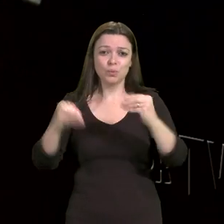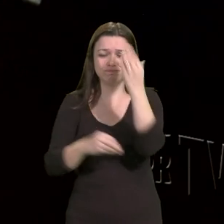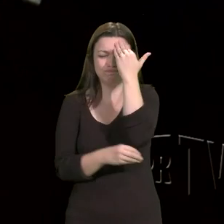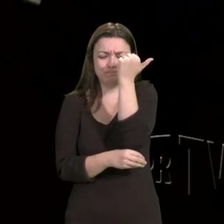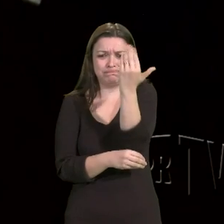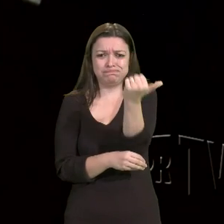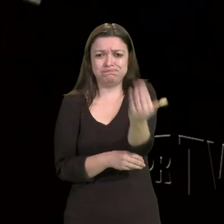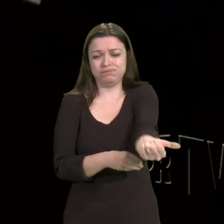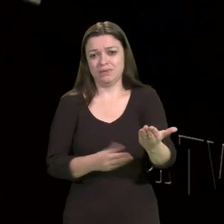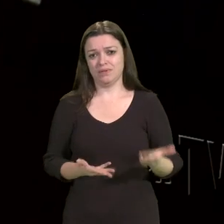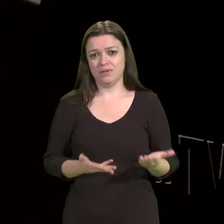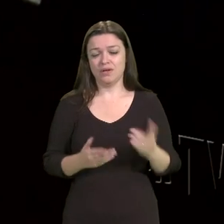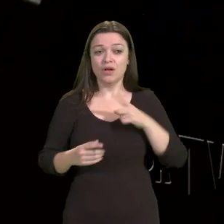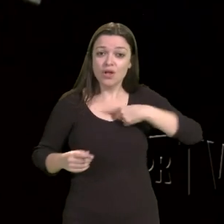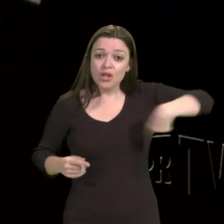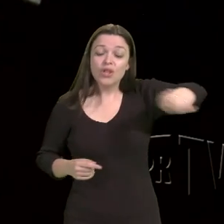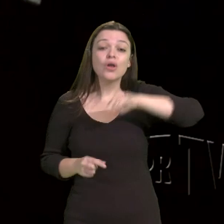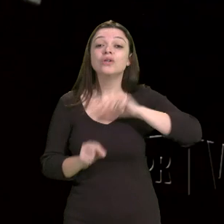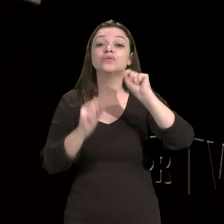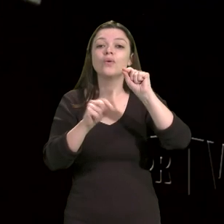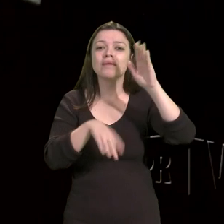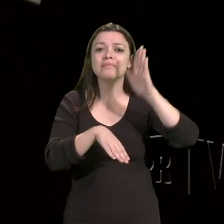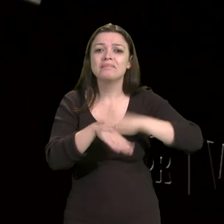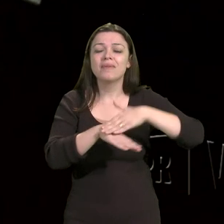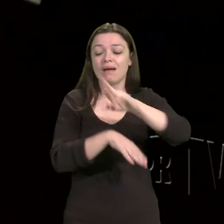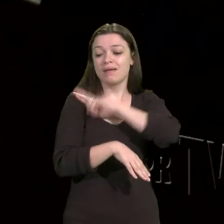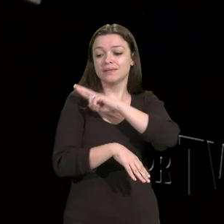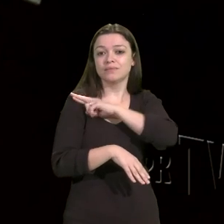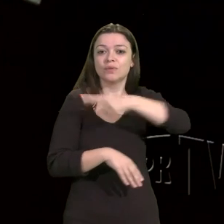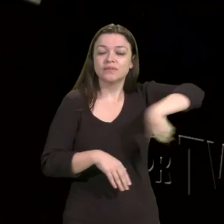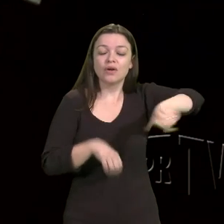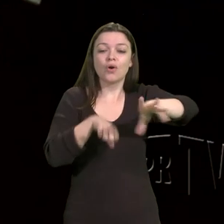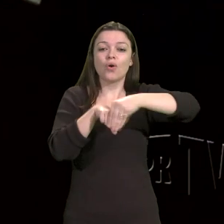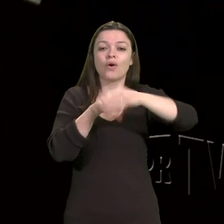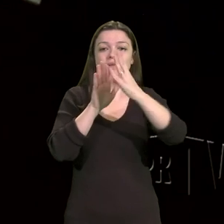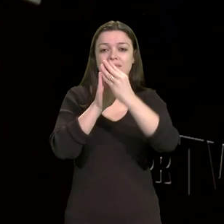carregamos nas costas a produção do conhecimento brasileiro.